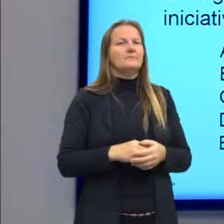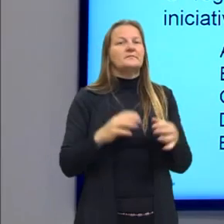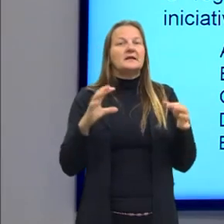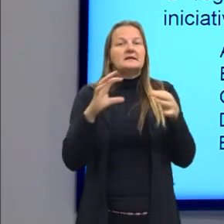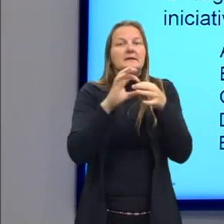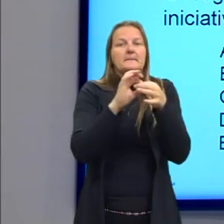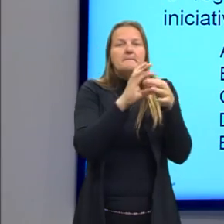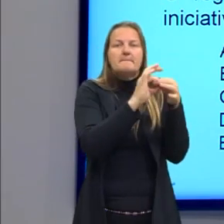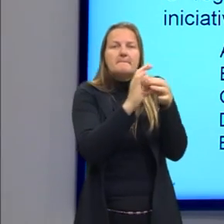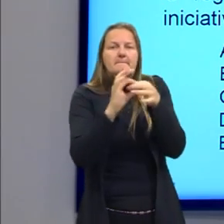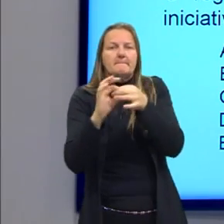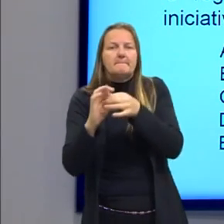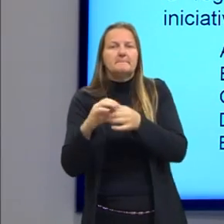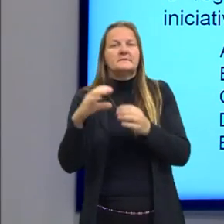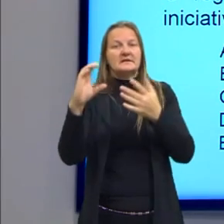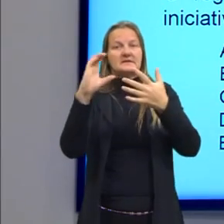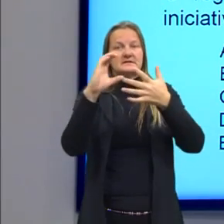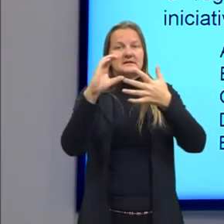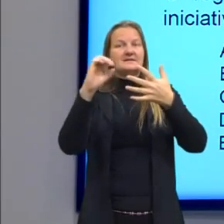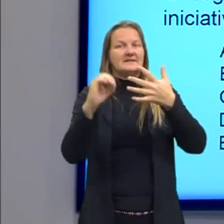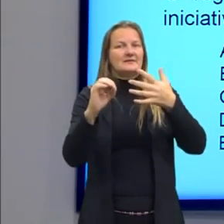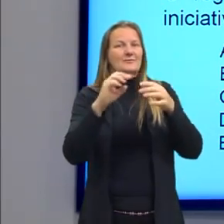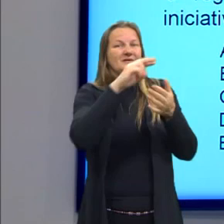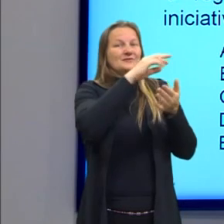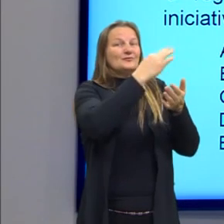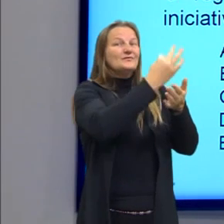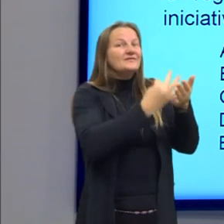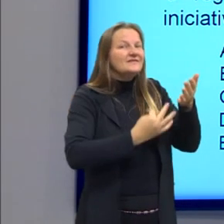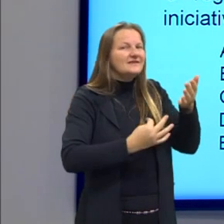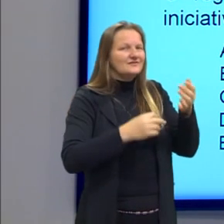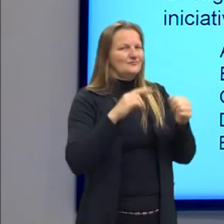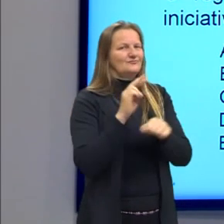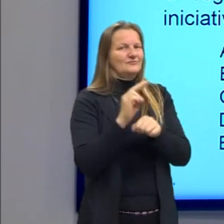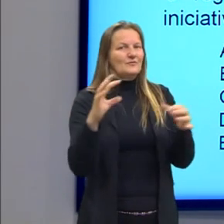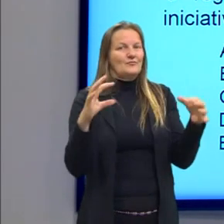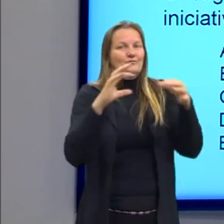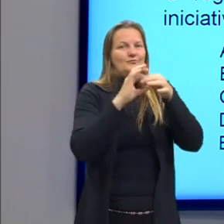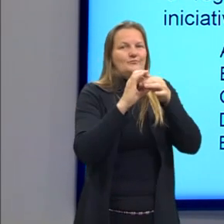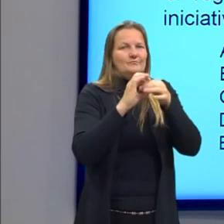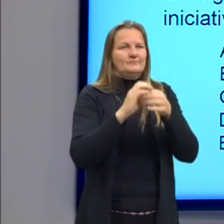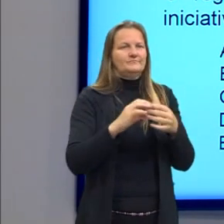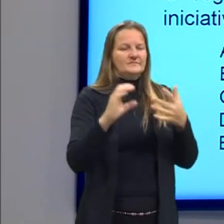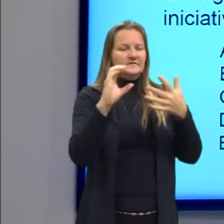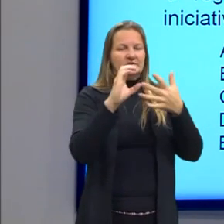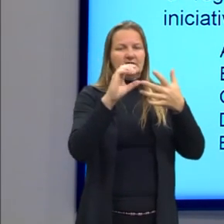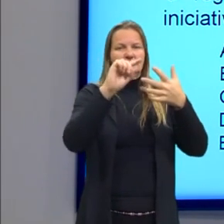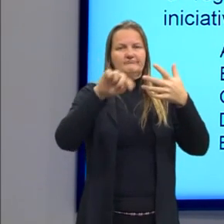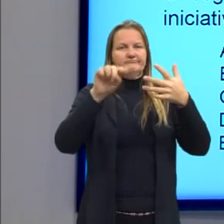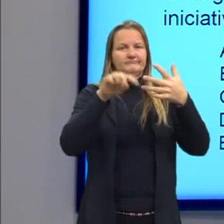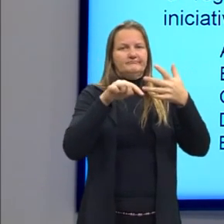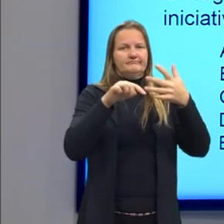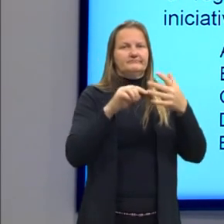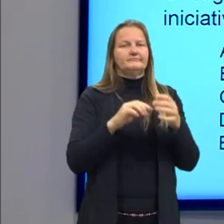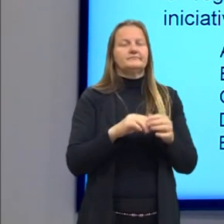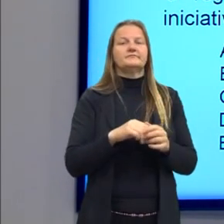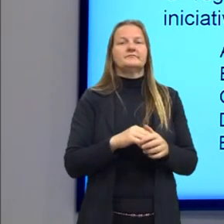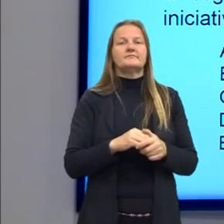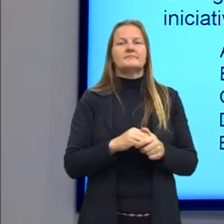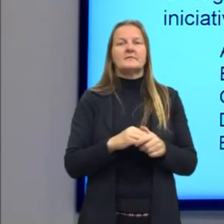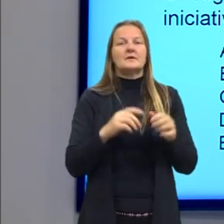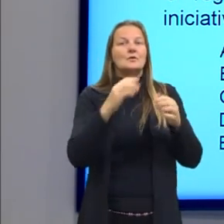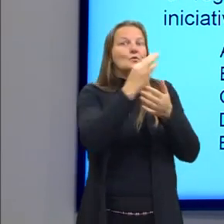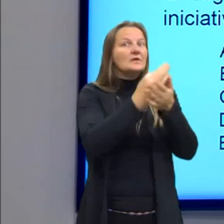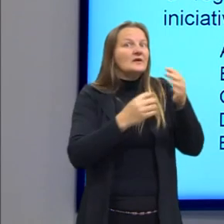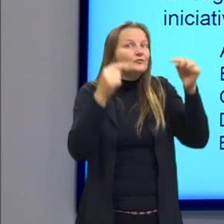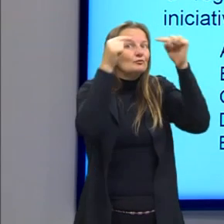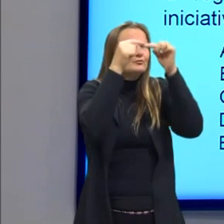está na questão C está certo, mas não é o que está no texto. Então, por isso eu não marco essa questão. Não é porque ela está errada, mas porque não